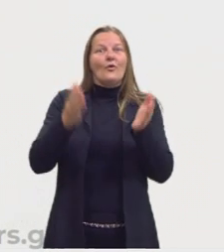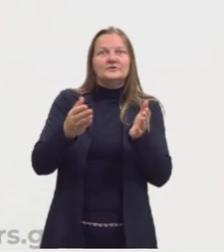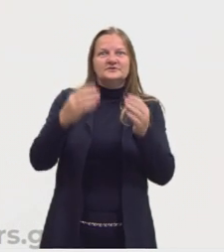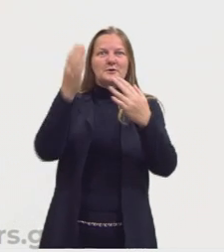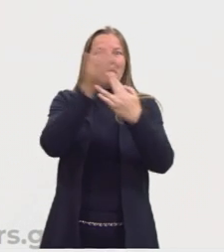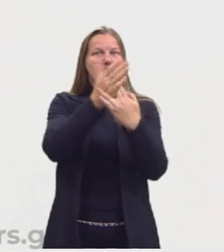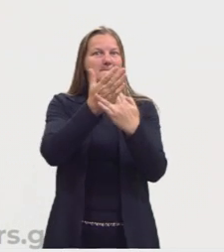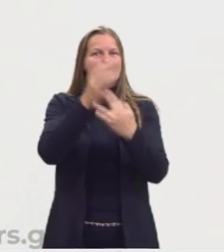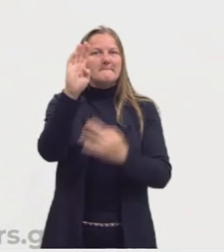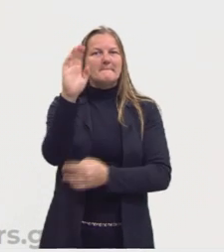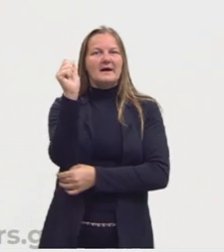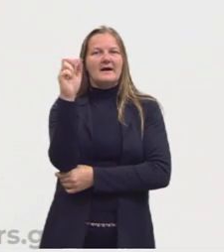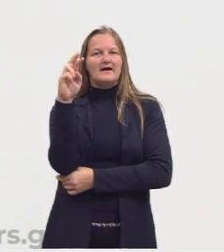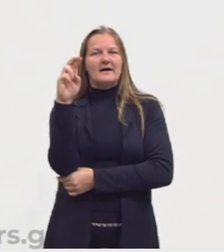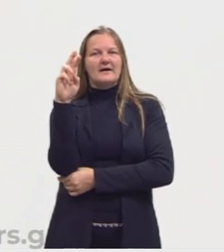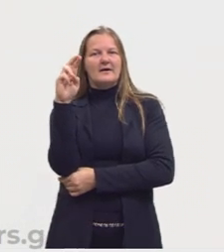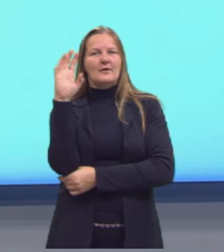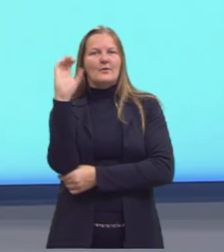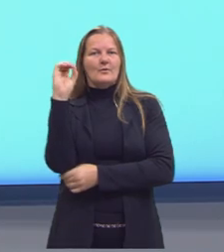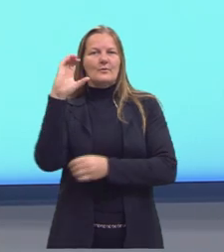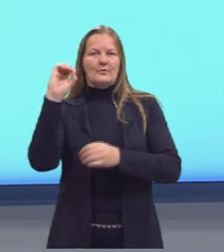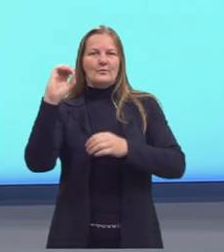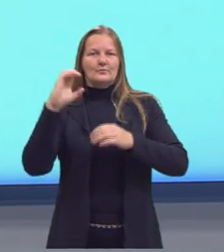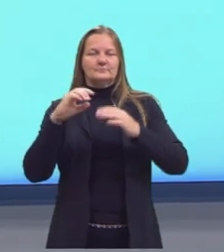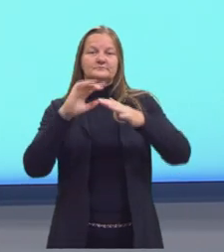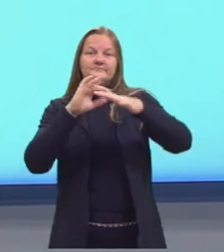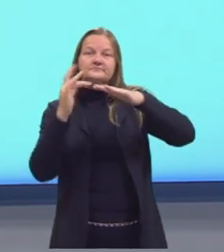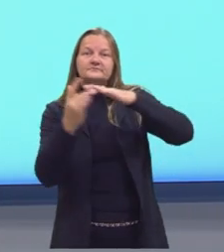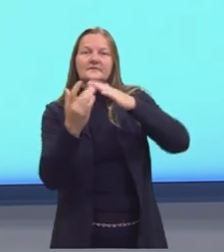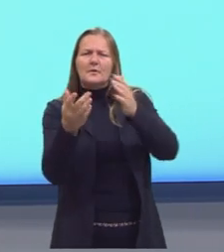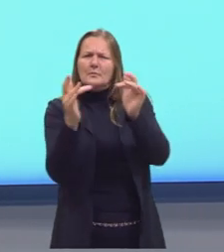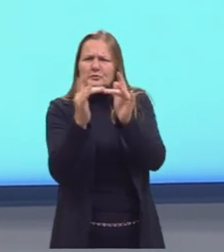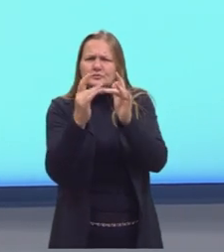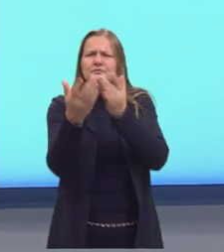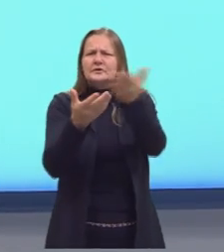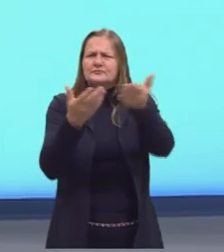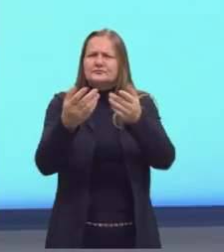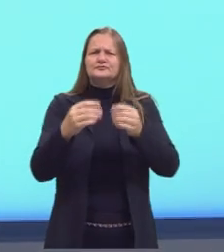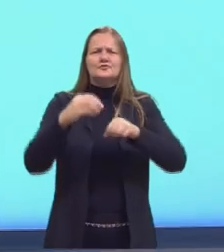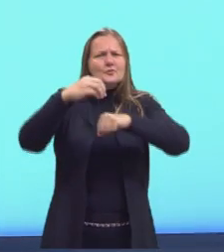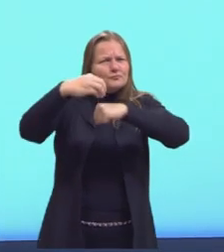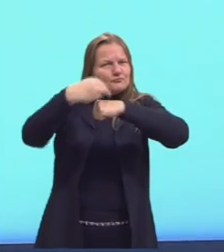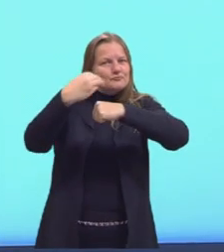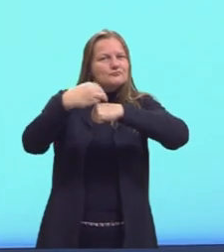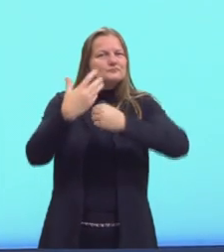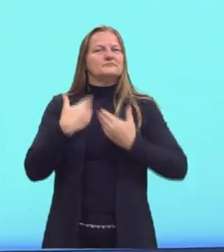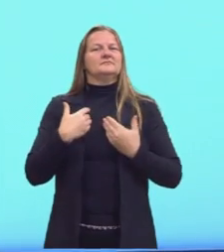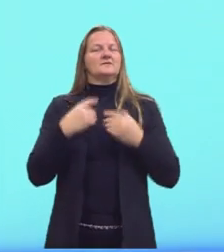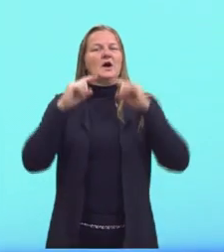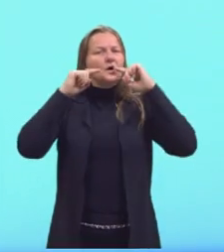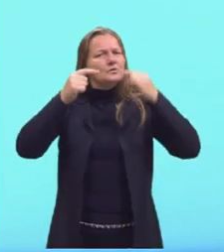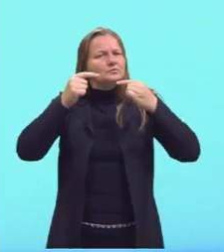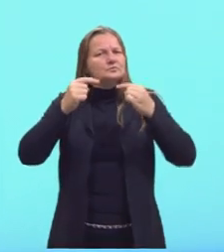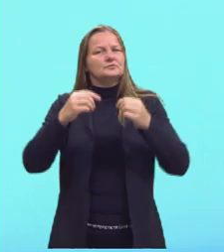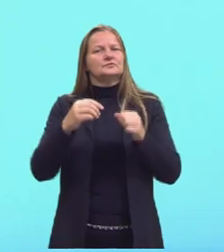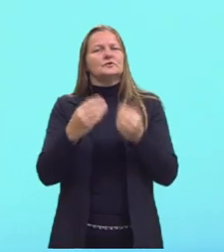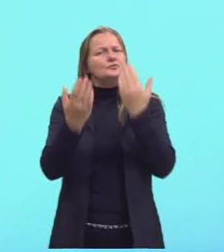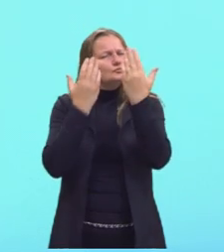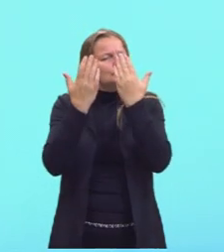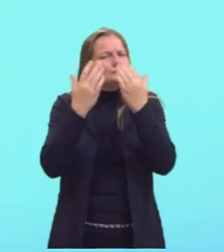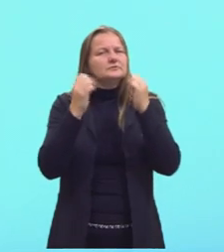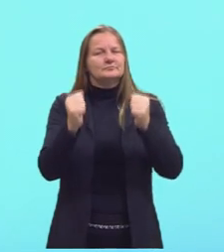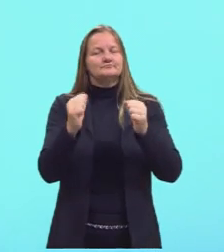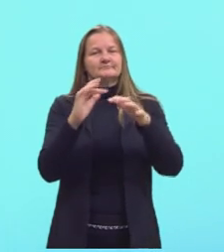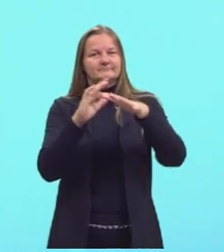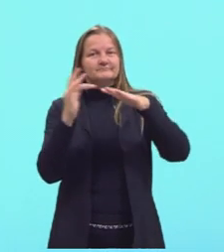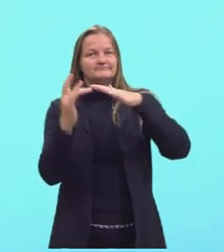barroco. Estão aqui as minhas redes sociais, caso vocês queiram enviar alguma sugestão, alguma crítica, alguma dúvida, tudo